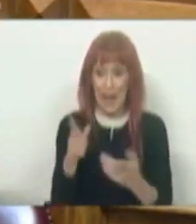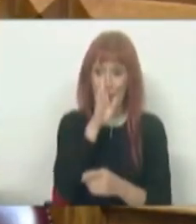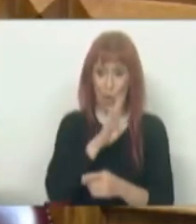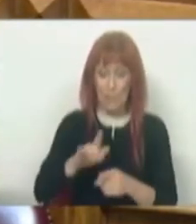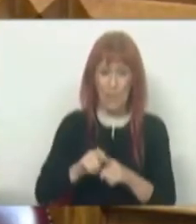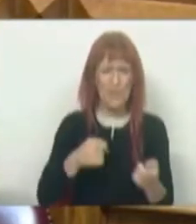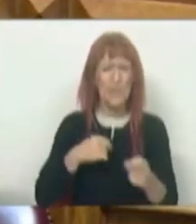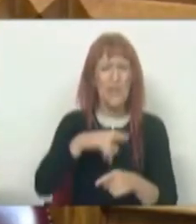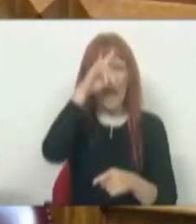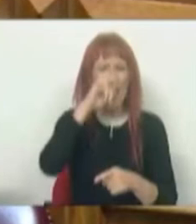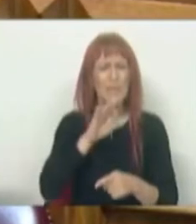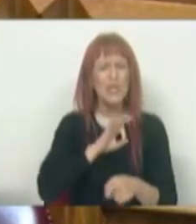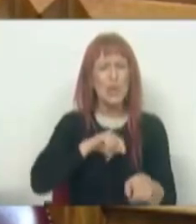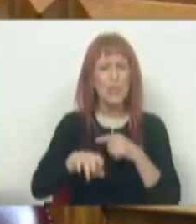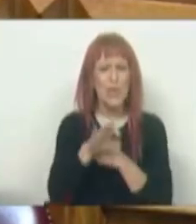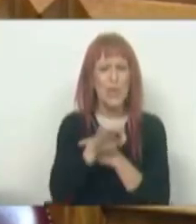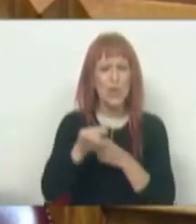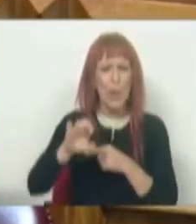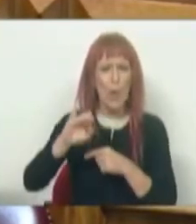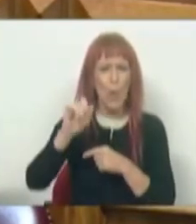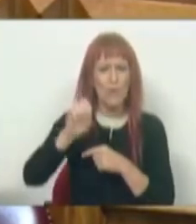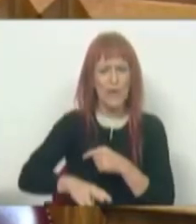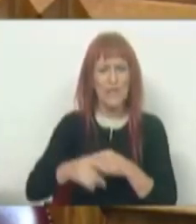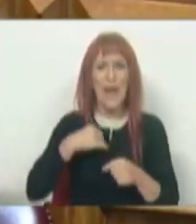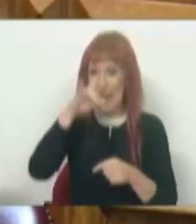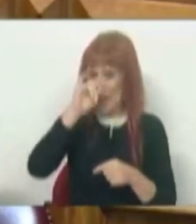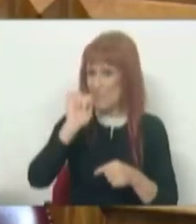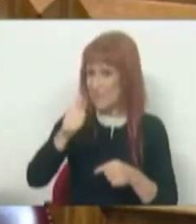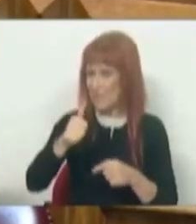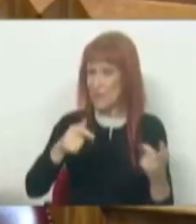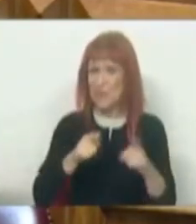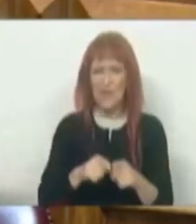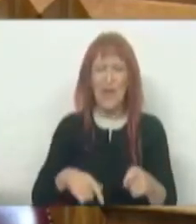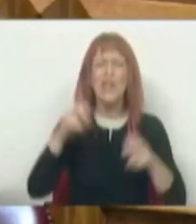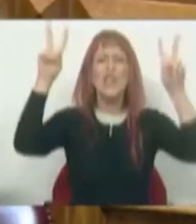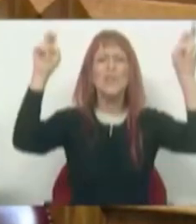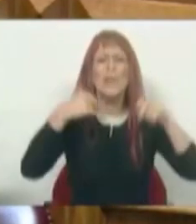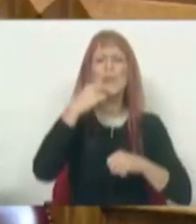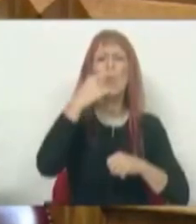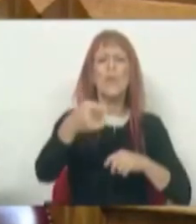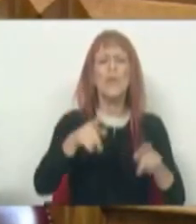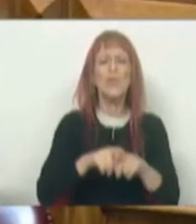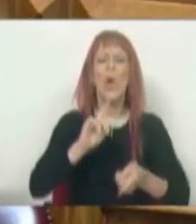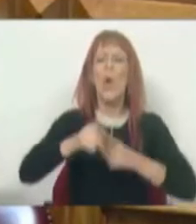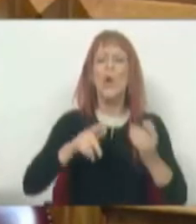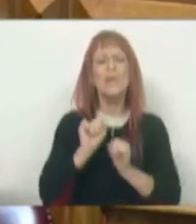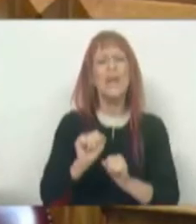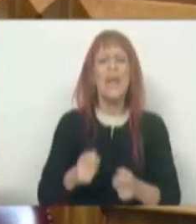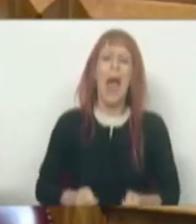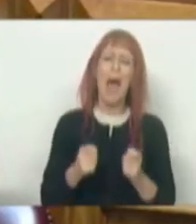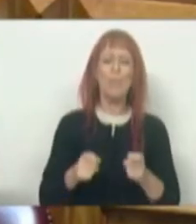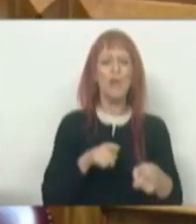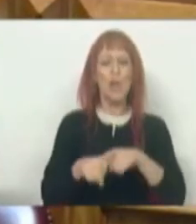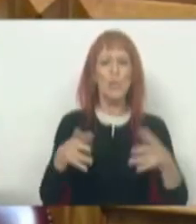creio que se lembra, senhor deputado, João Coutinho de Figueiredo deve lembrar-se bem da expressão que eu utilizei para o que era a sua aposta